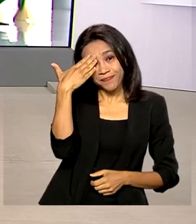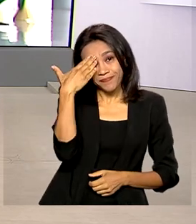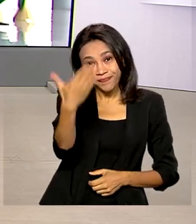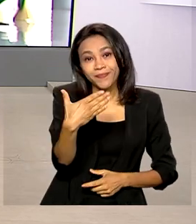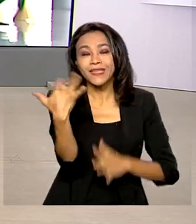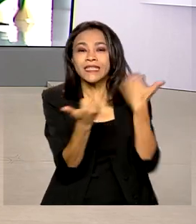pelas suas informações.